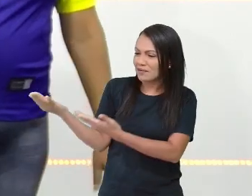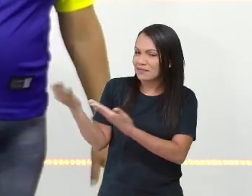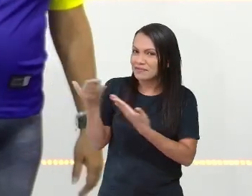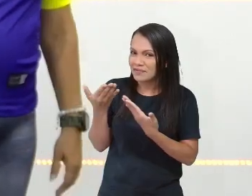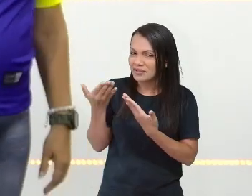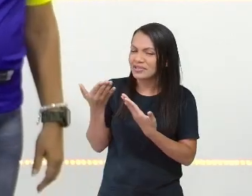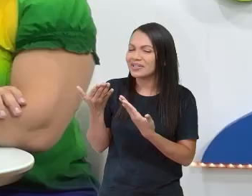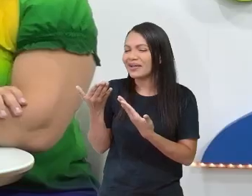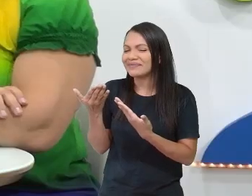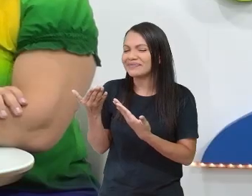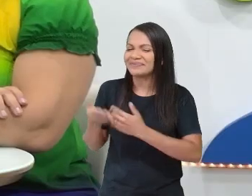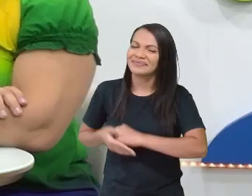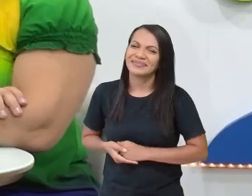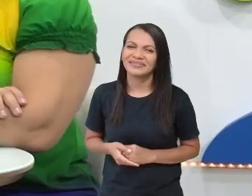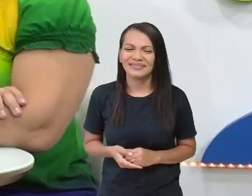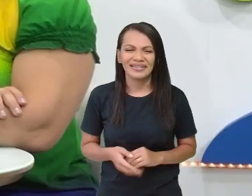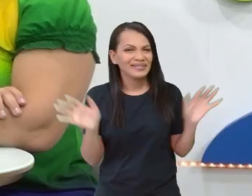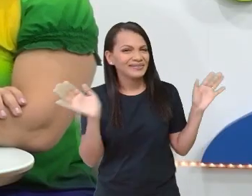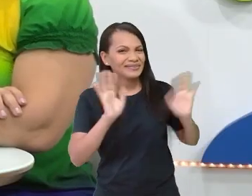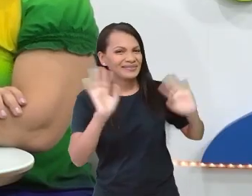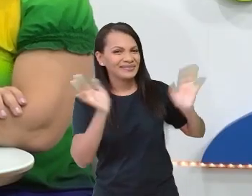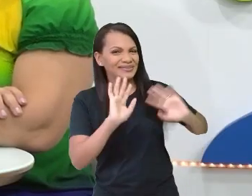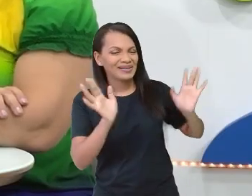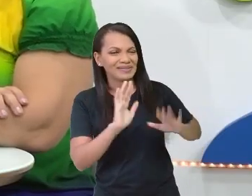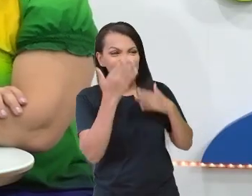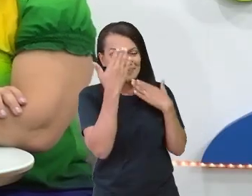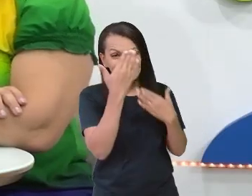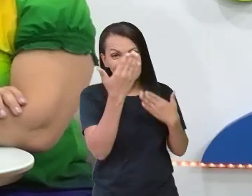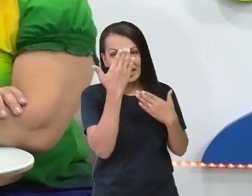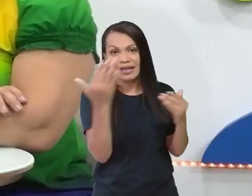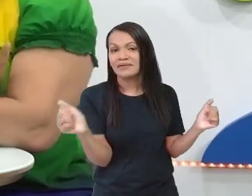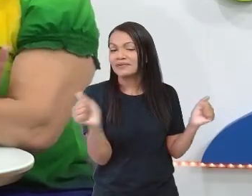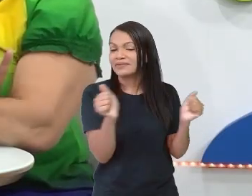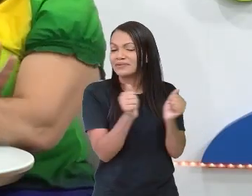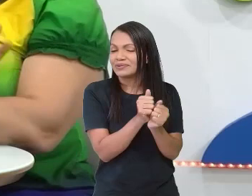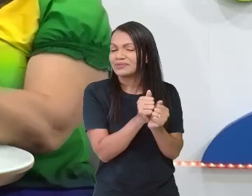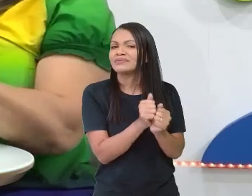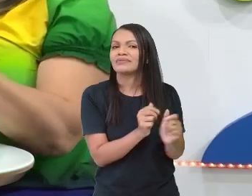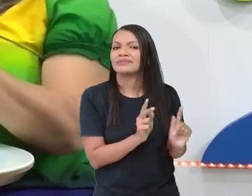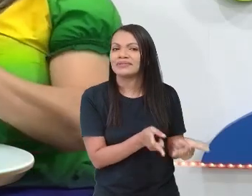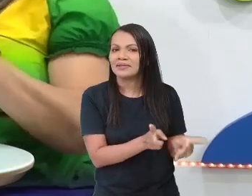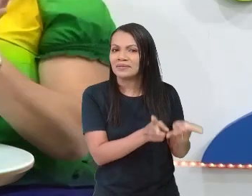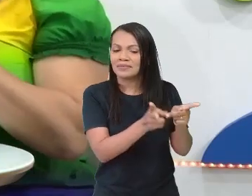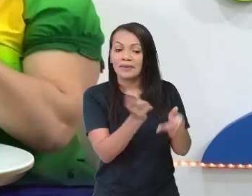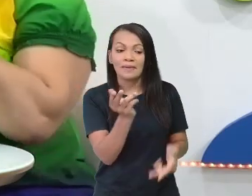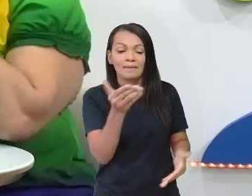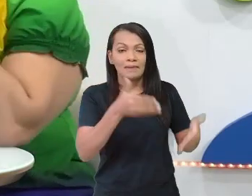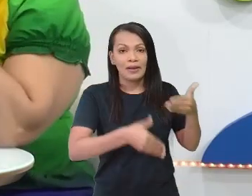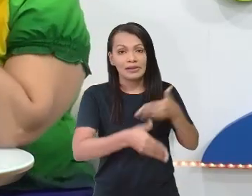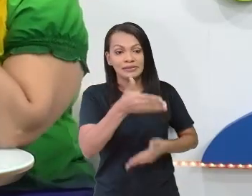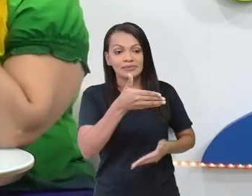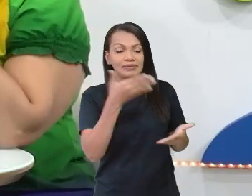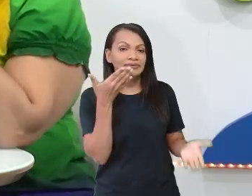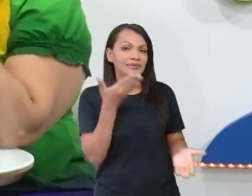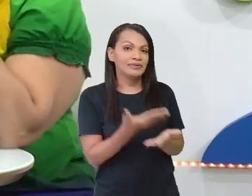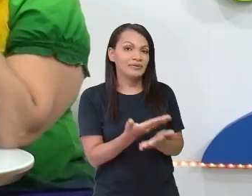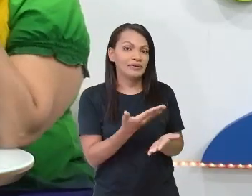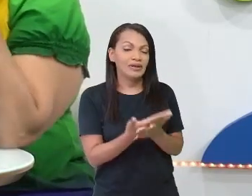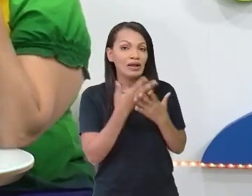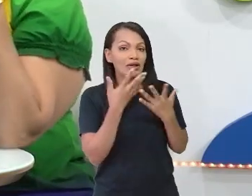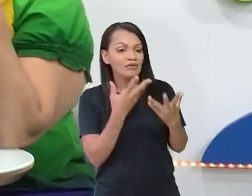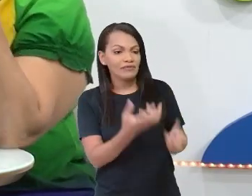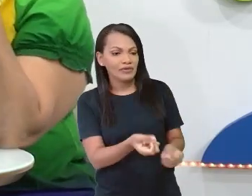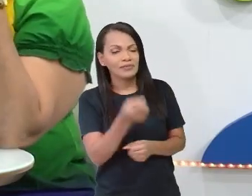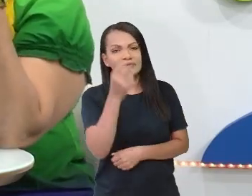professoras! Obrigada, professora estamos aqui juntinhas com vocês, né? Olha aí, participando desse momento e vamos